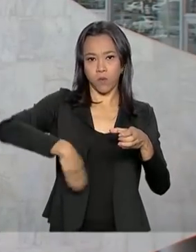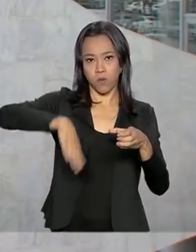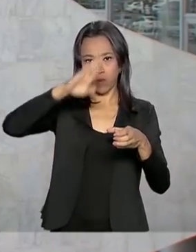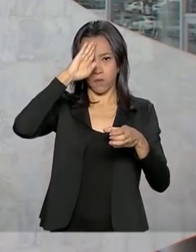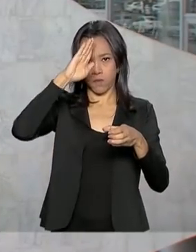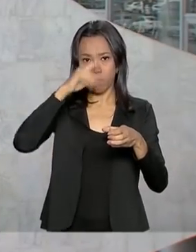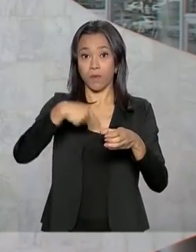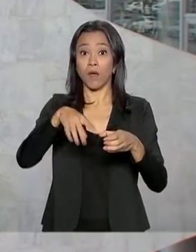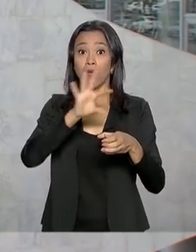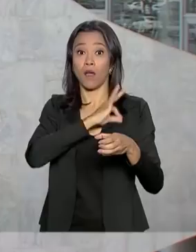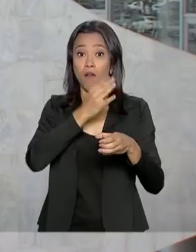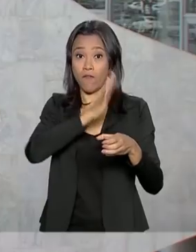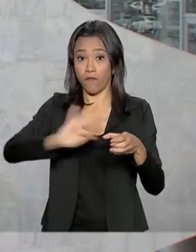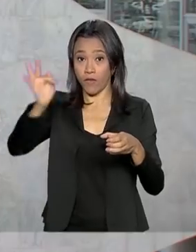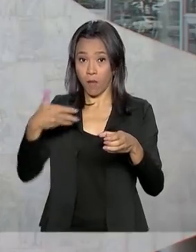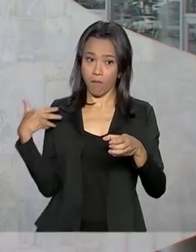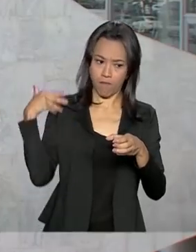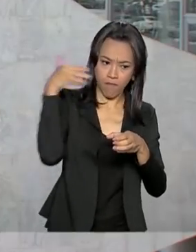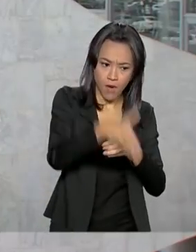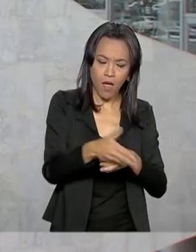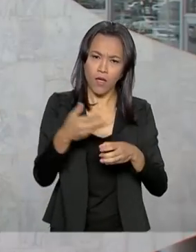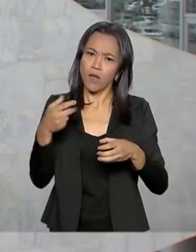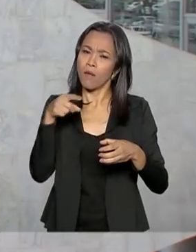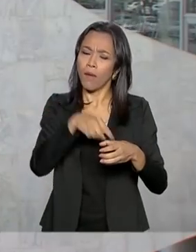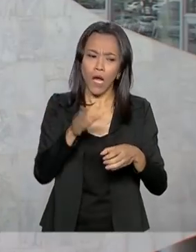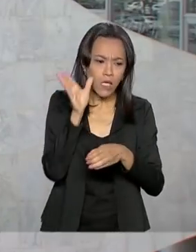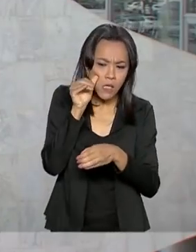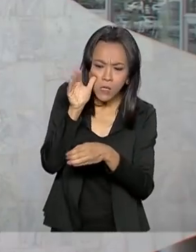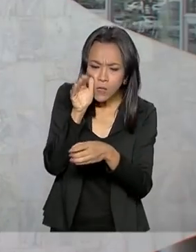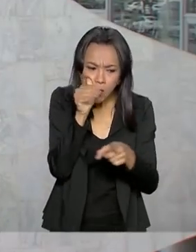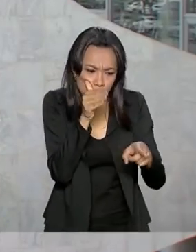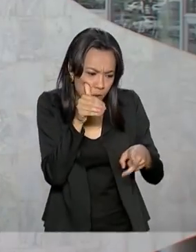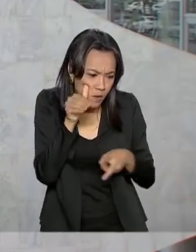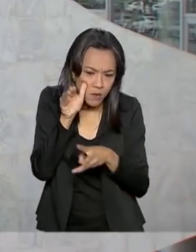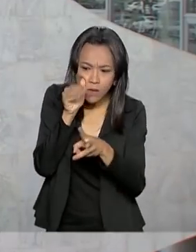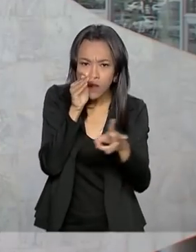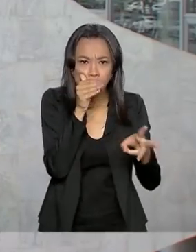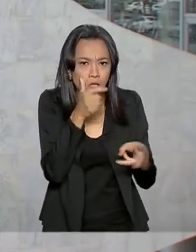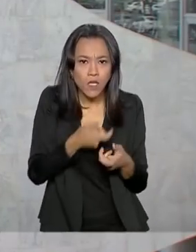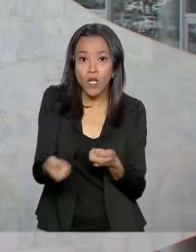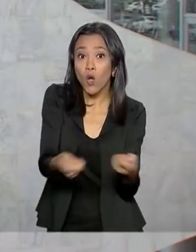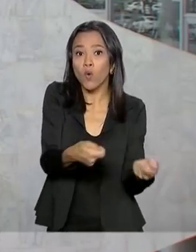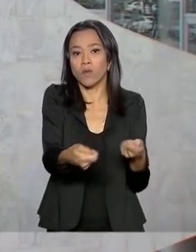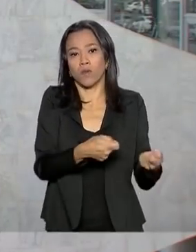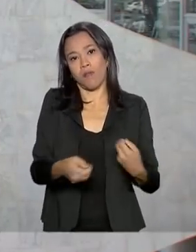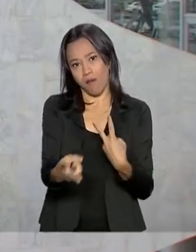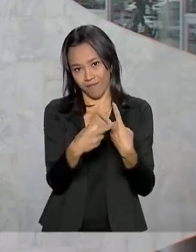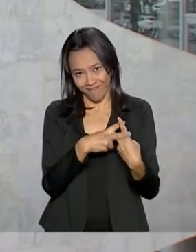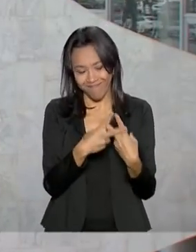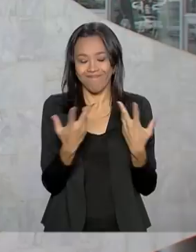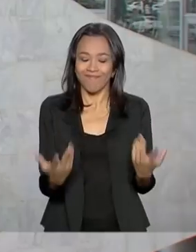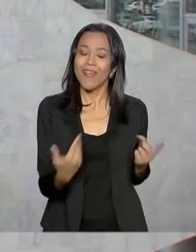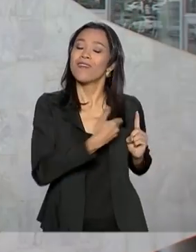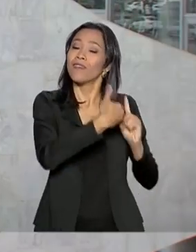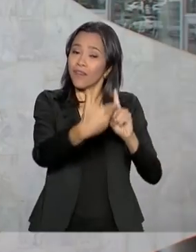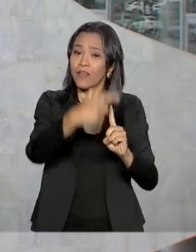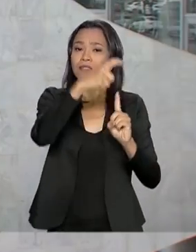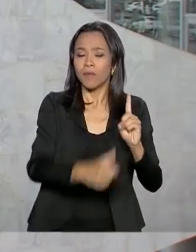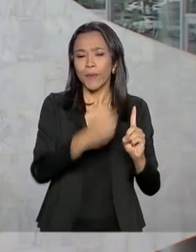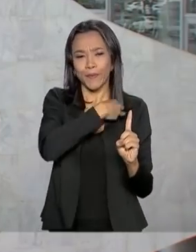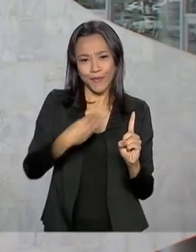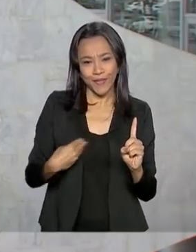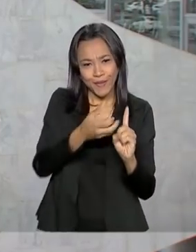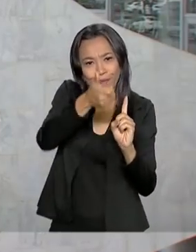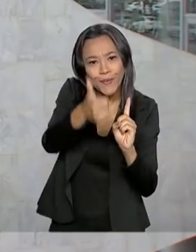janeiro, com intervenção penitenciária para vasculhar e controlar presídios. Moro falou também do